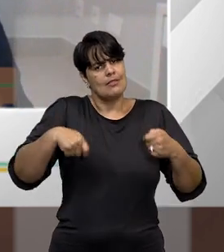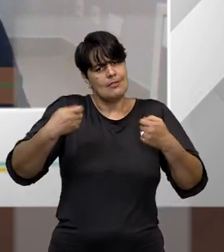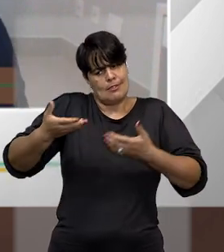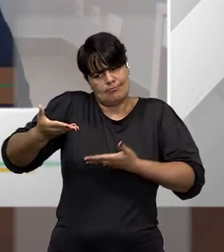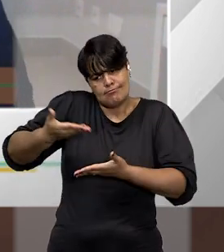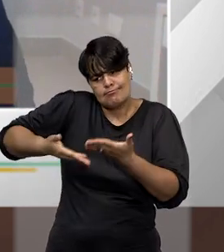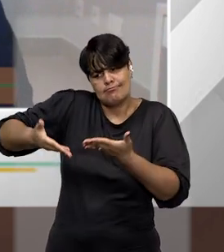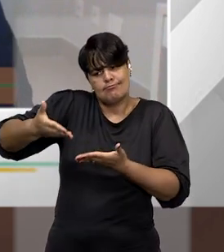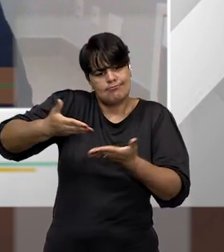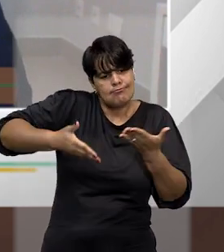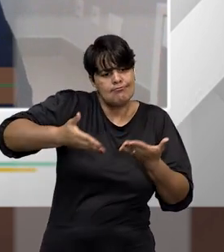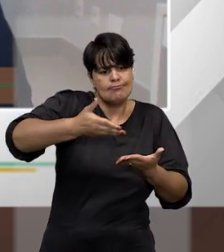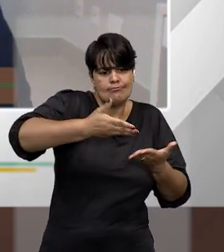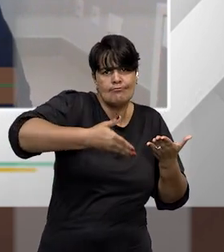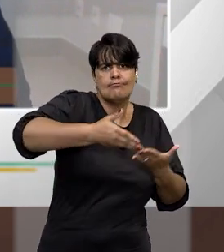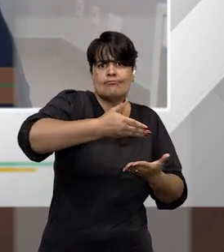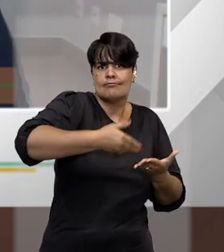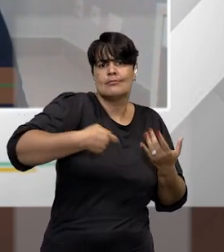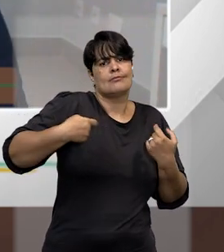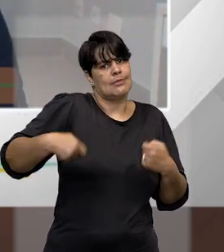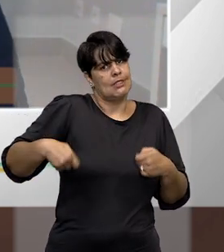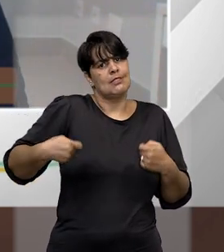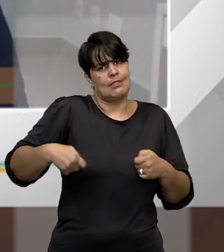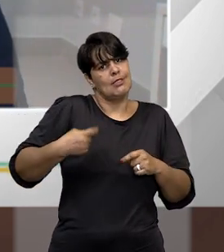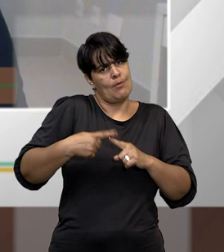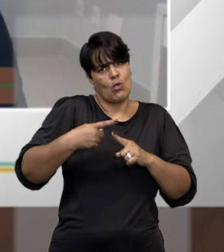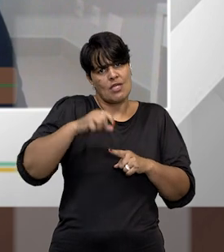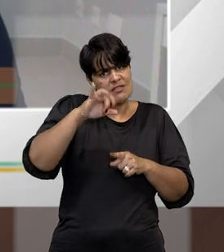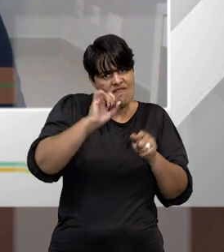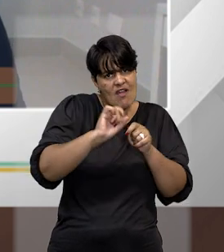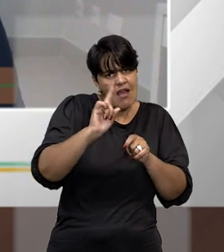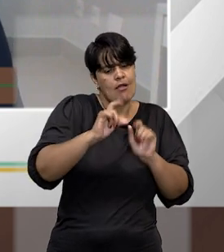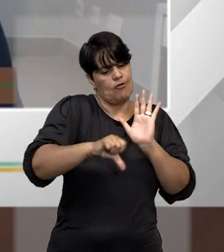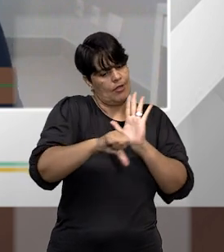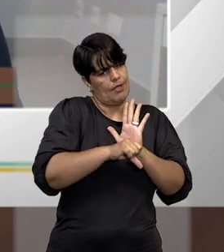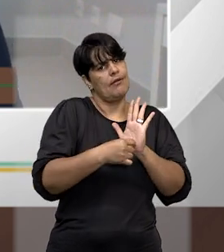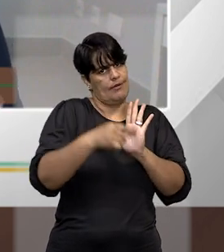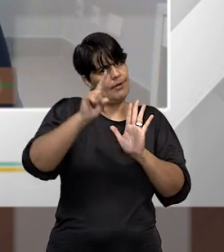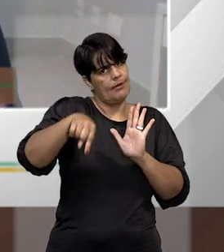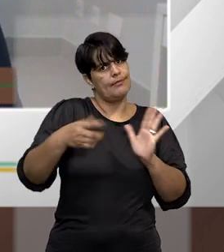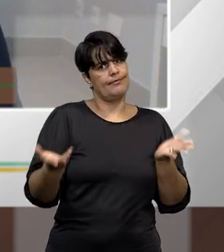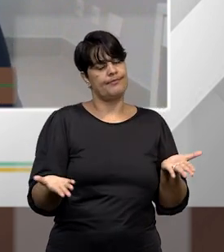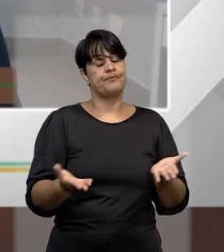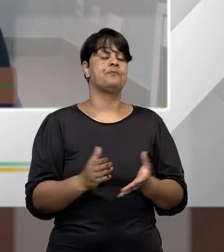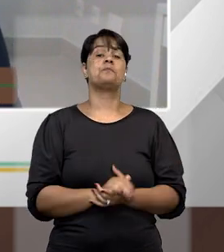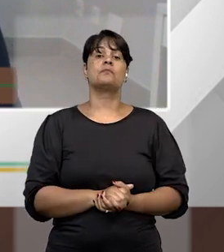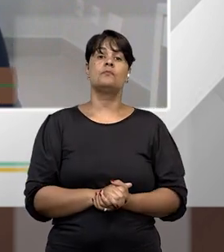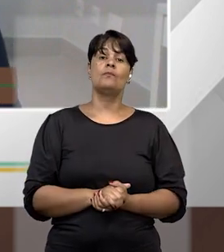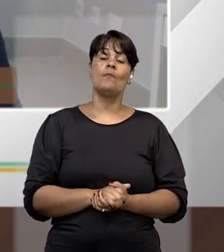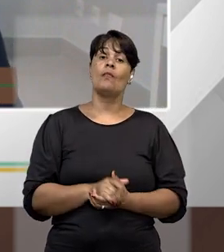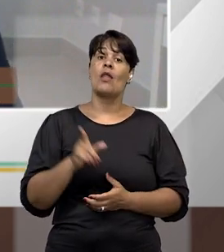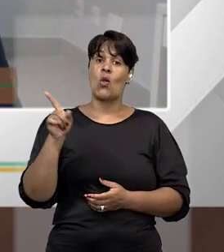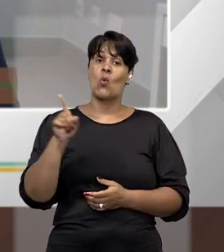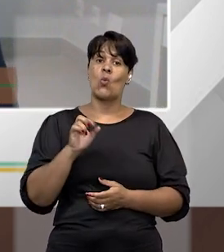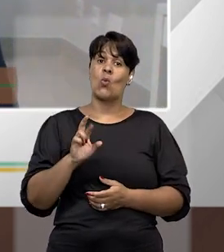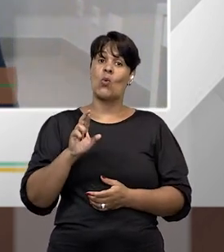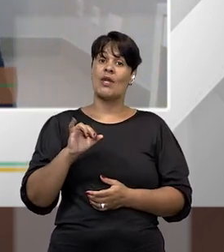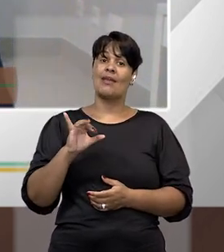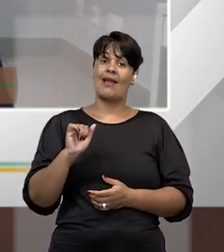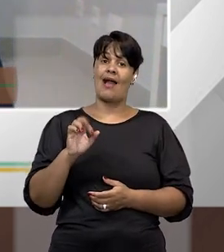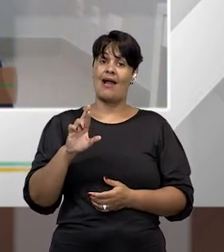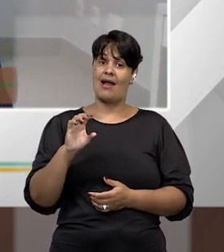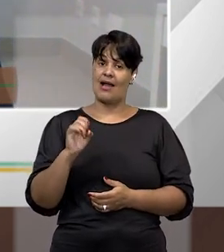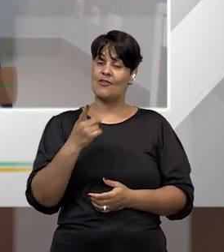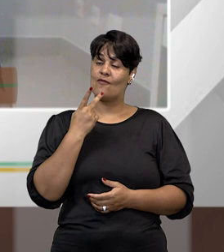acaba cometendo um crime, um crime contra a honra. A preocupação mencionada pelo colega Ricardo, ela é extremamente coerente, por quê? Porque nós tivemos uma